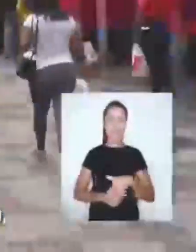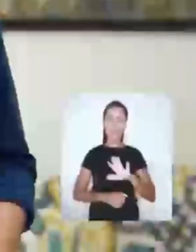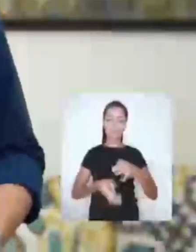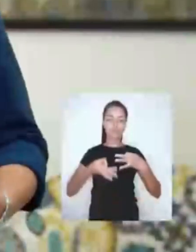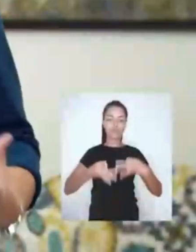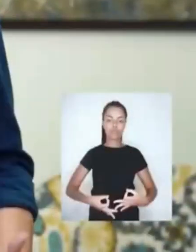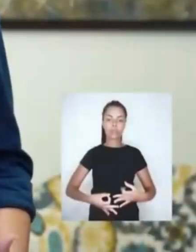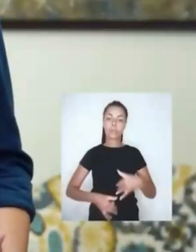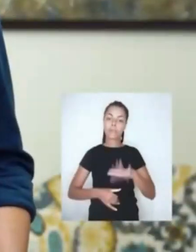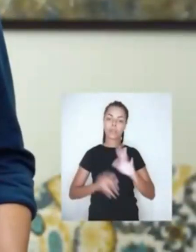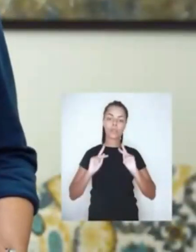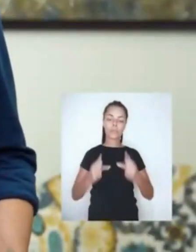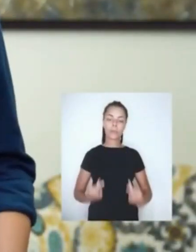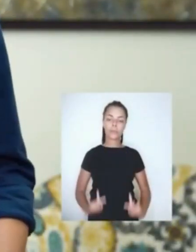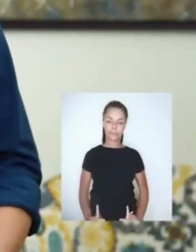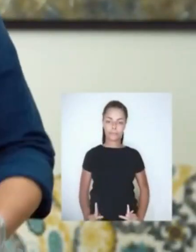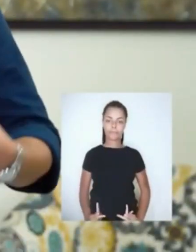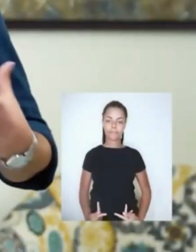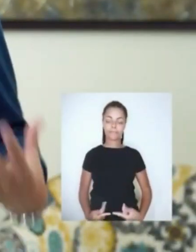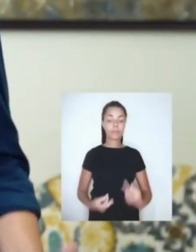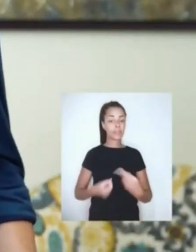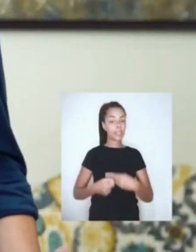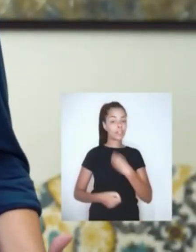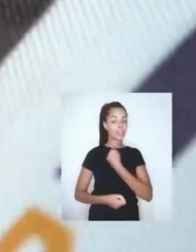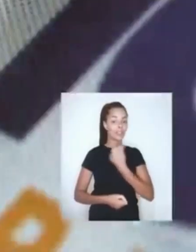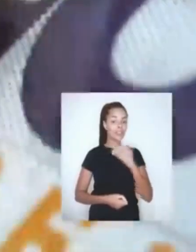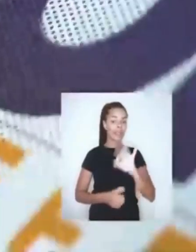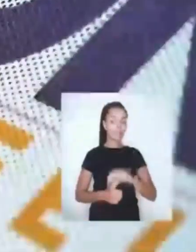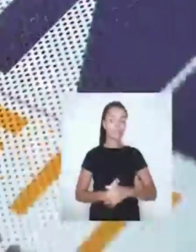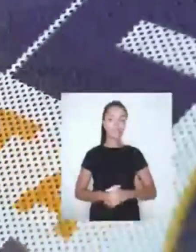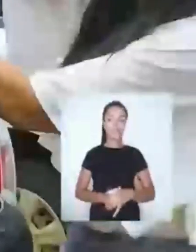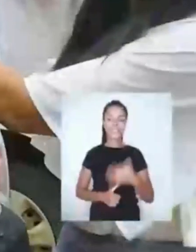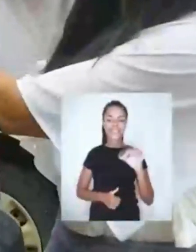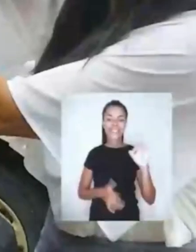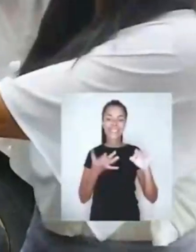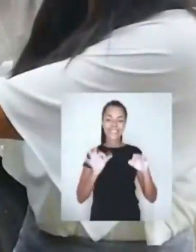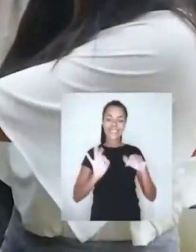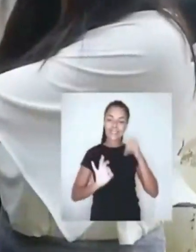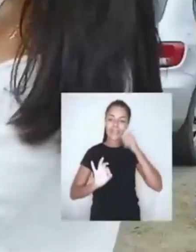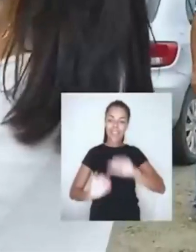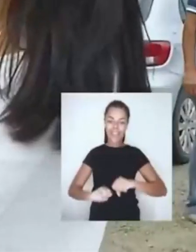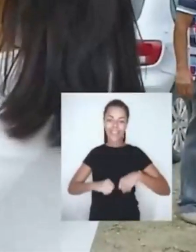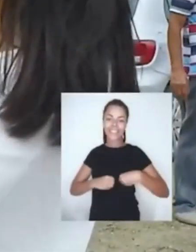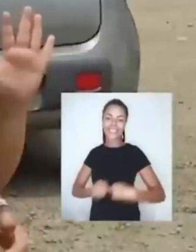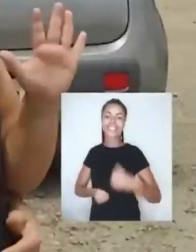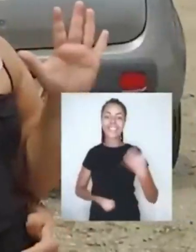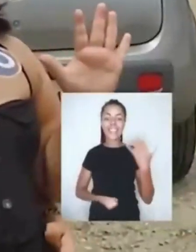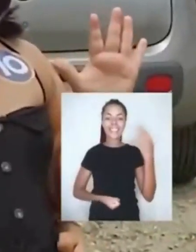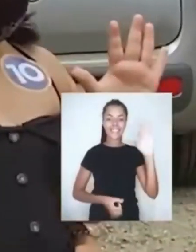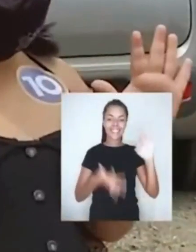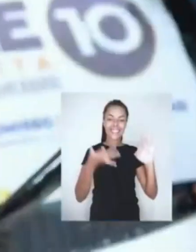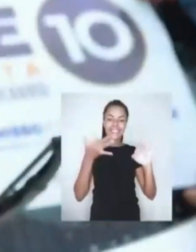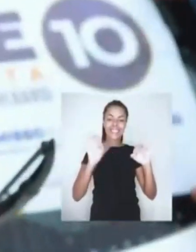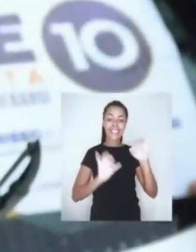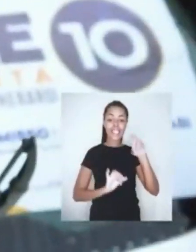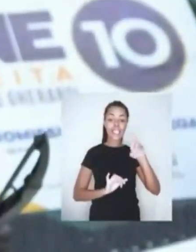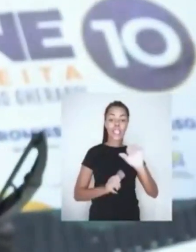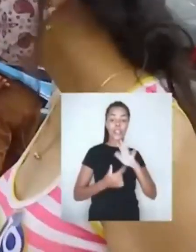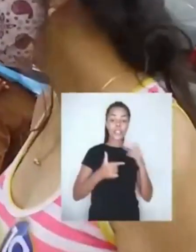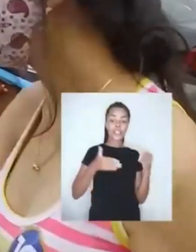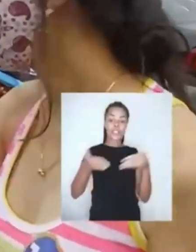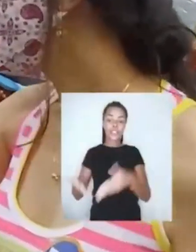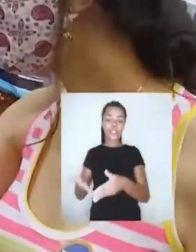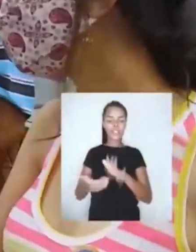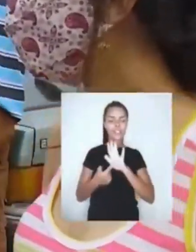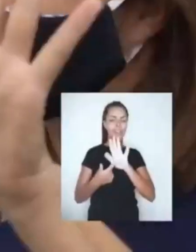digra, mais humana. Uma cidade nota 10. 10 é 10, é mulher guerreira. 10 é 10, e onde chegou?